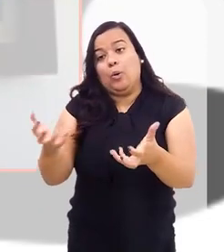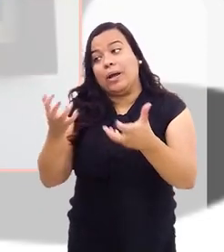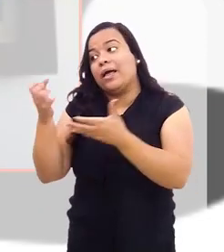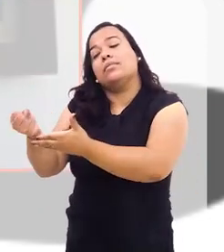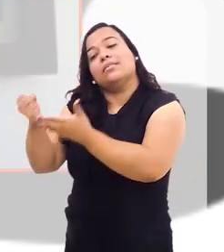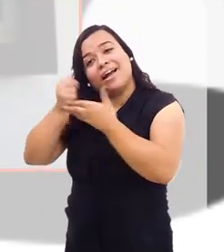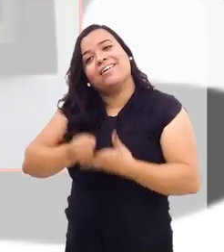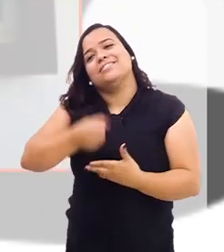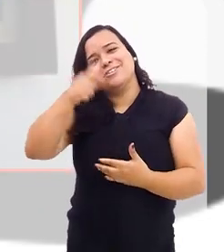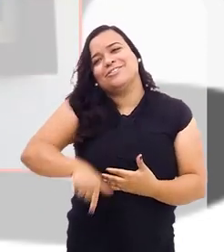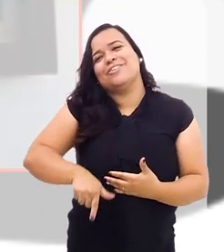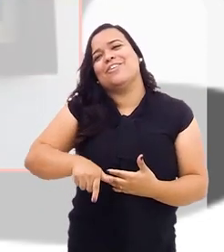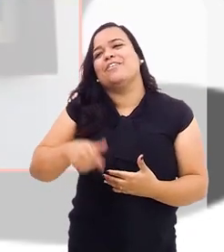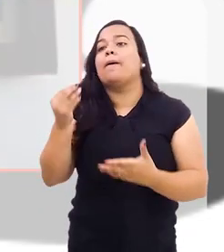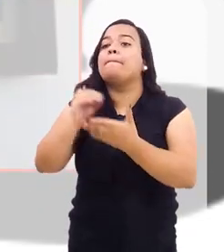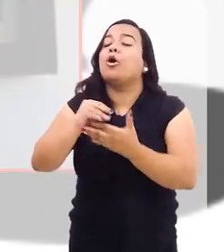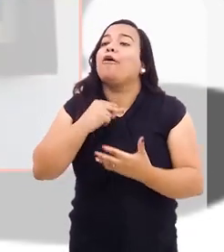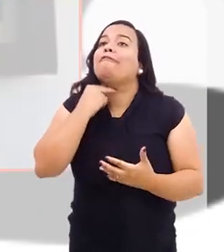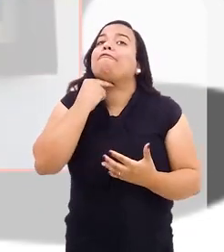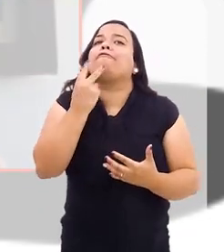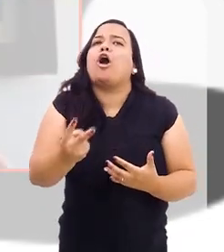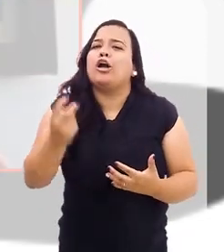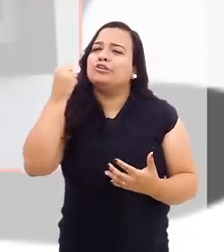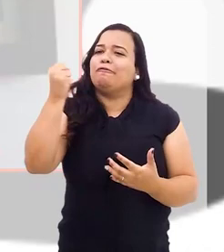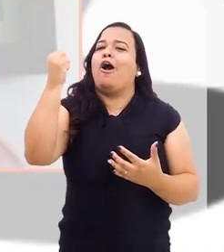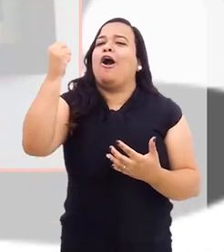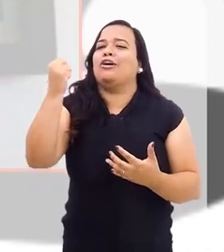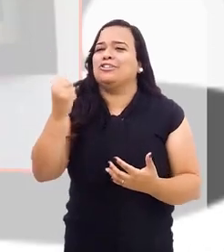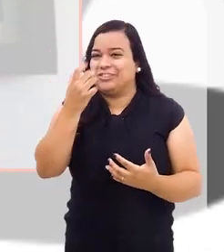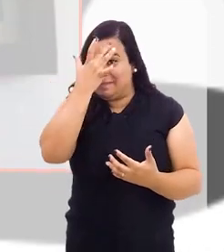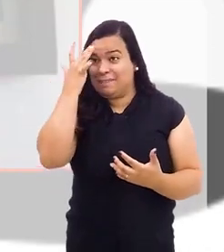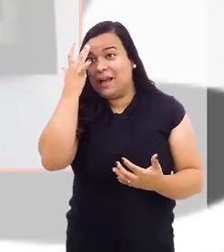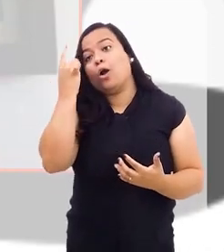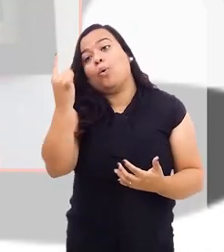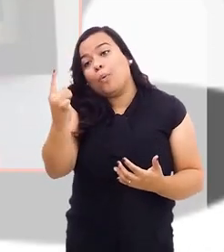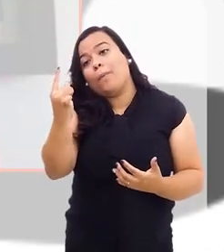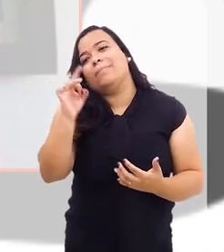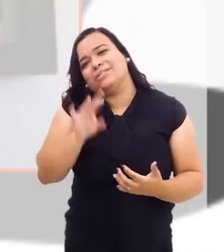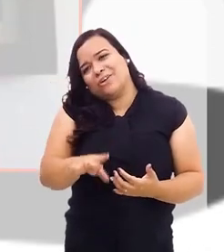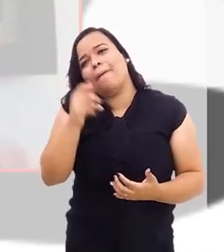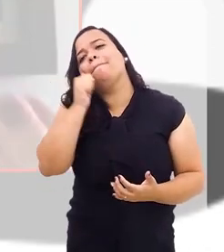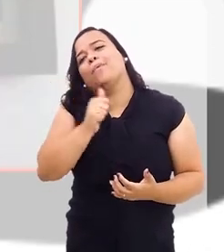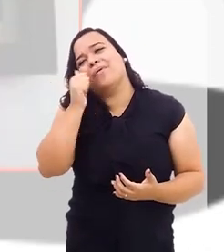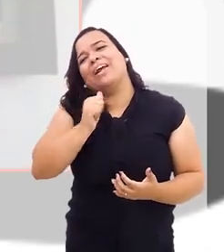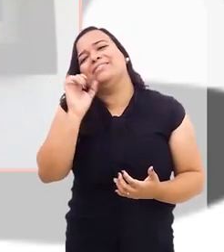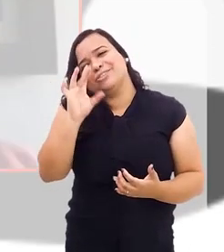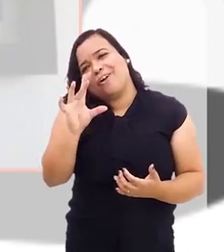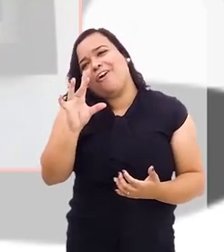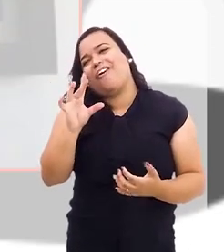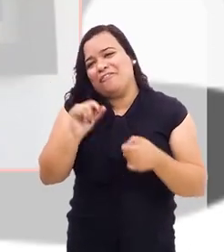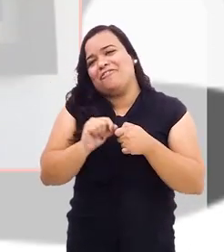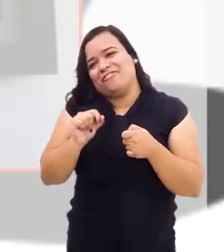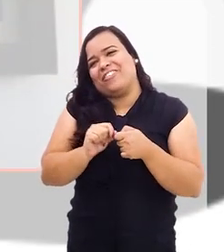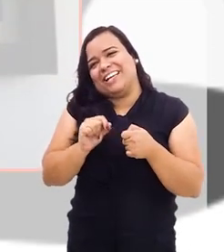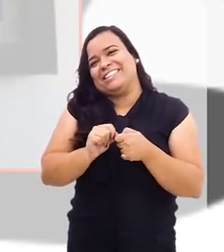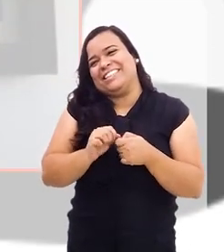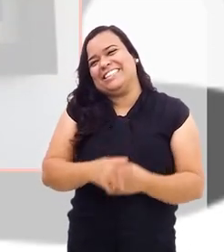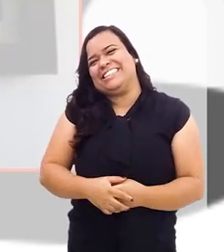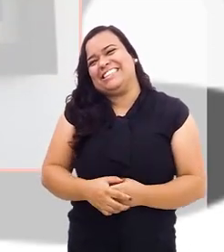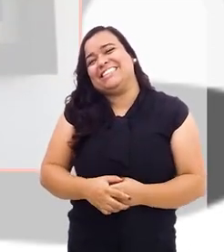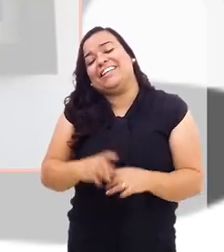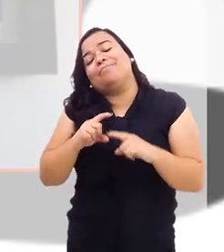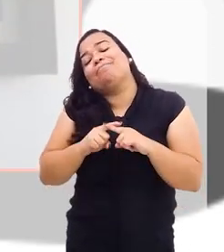isso, essa essência, e colocar uma voz única de uma única mulher para interpretar a Val